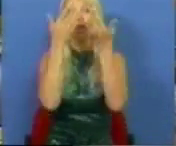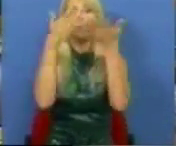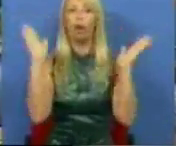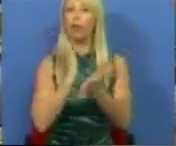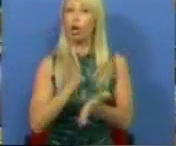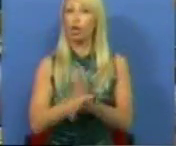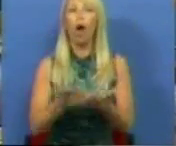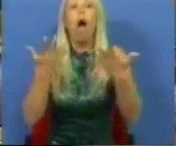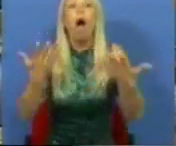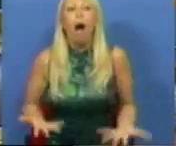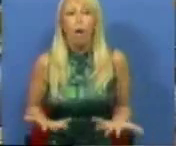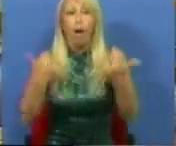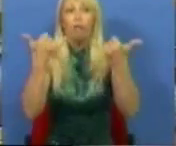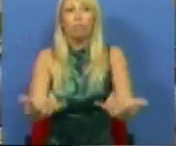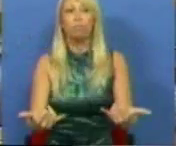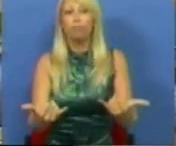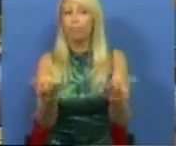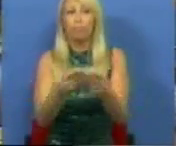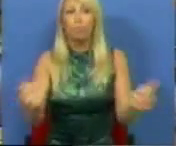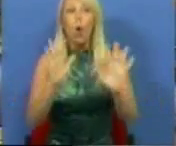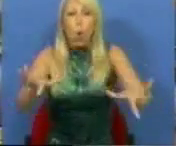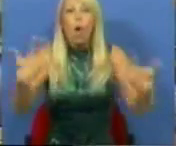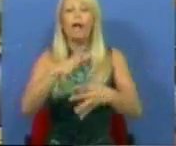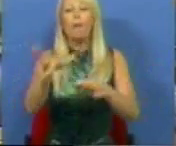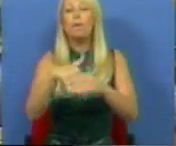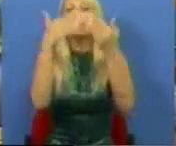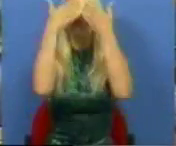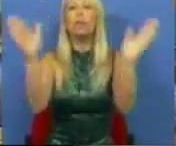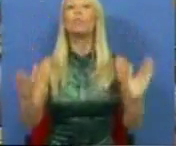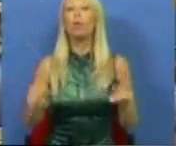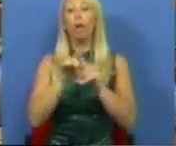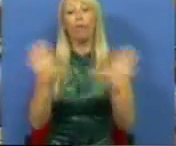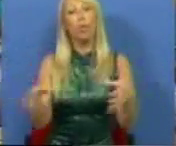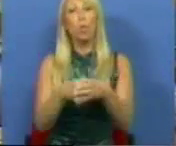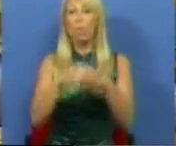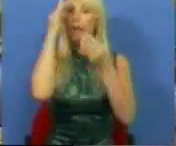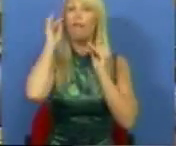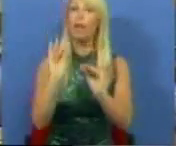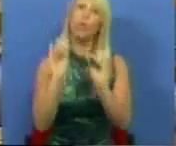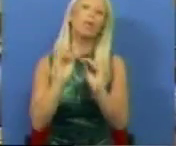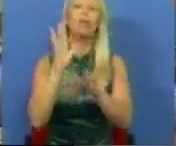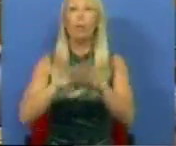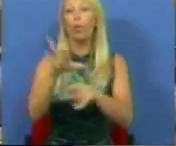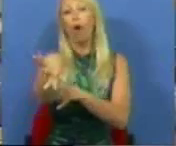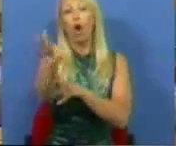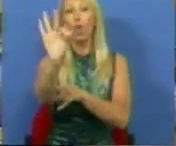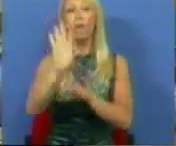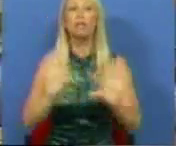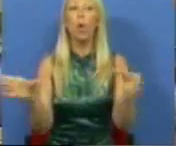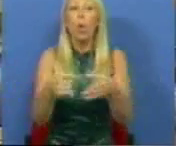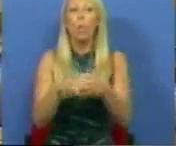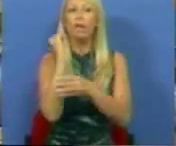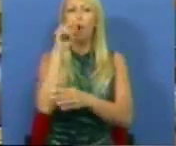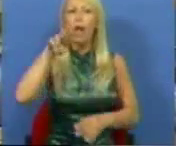morte de qualquer pequena participação democrática por parte das comunidades educativas com esta nomeação das comissões